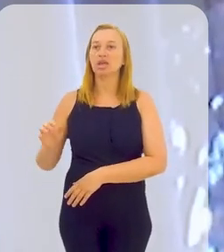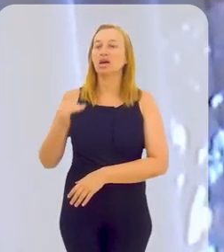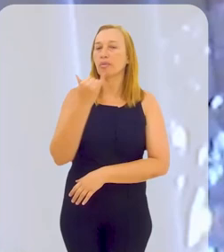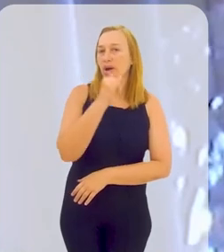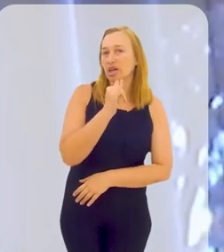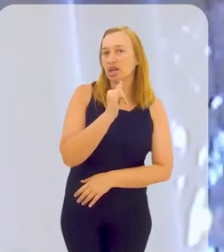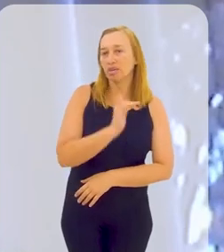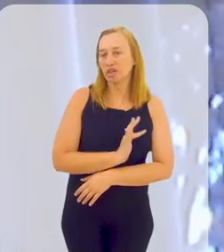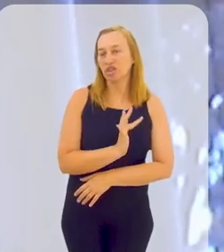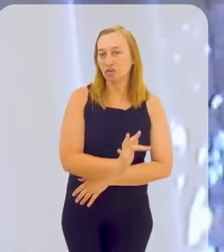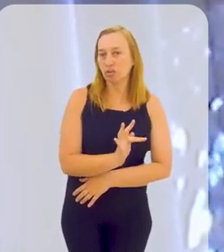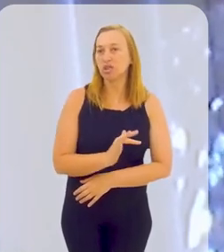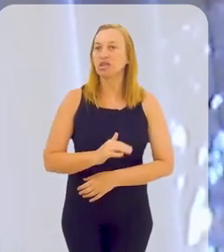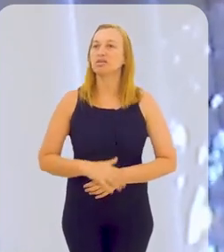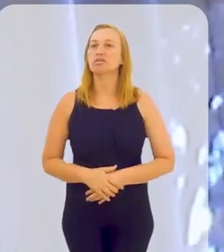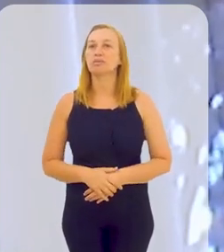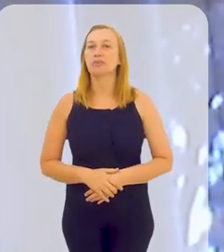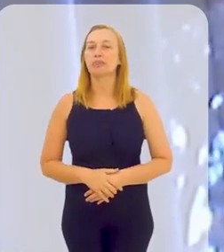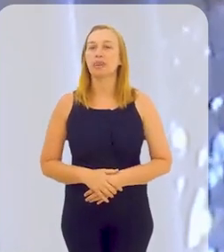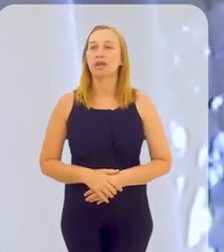toda a Baixada Fluminense,